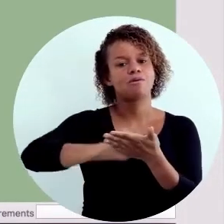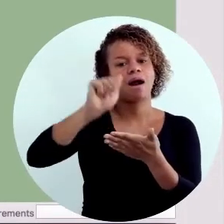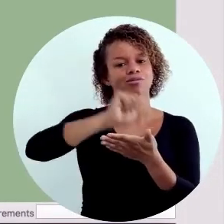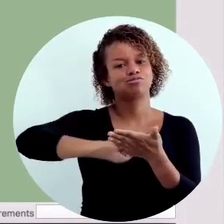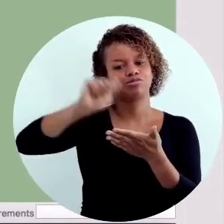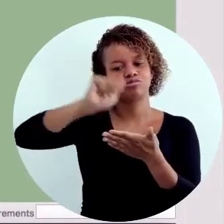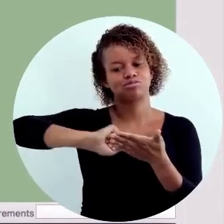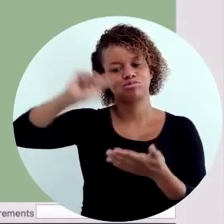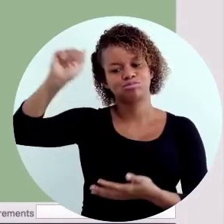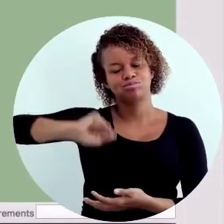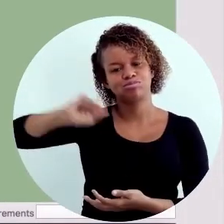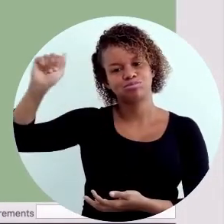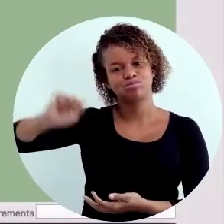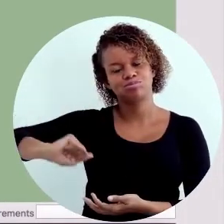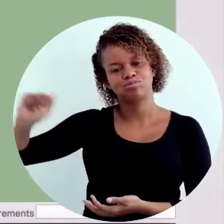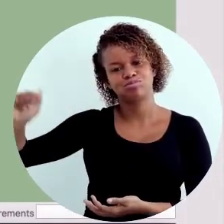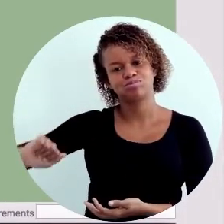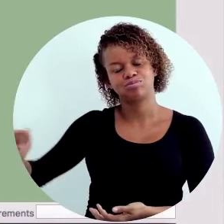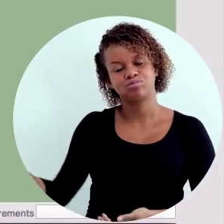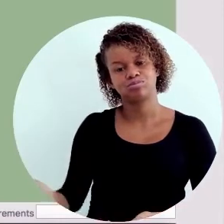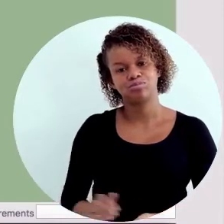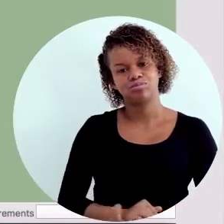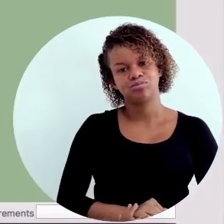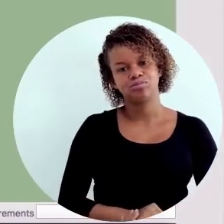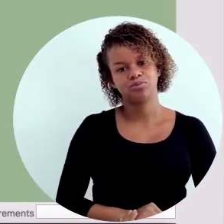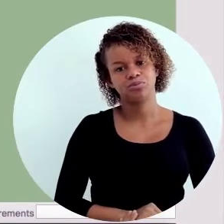ferramenta da borracha.